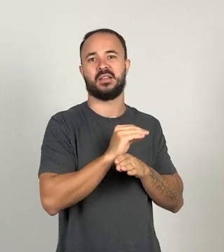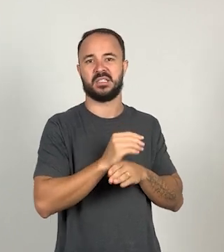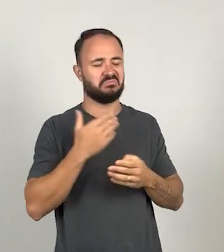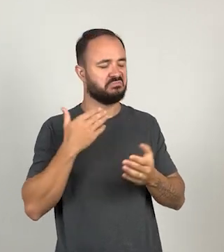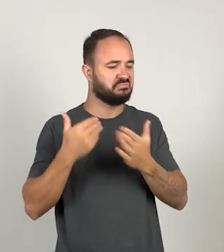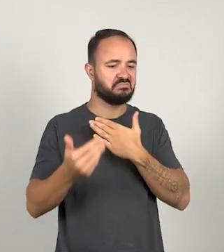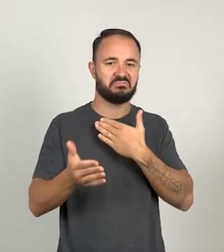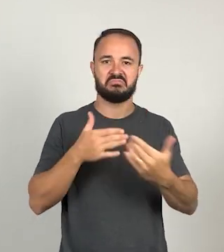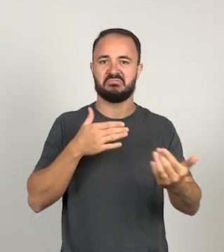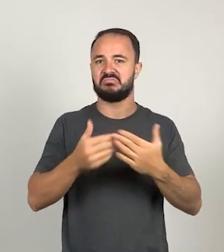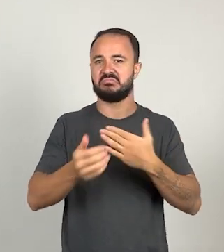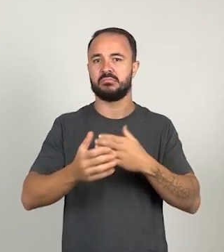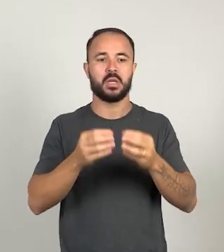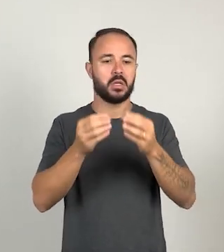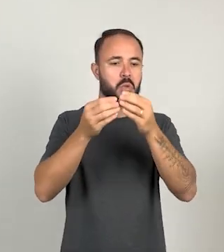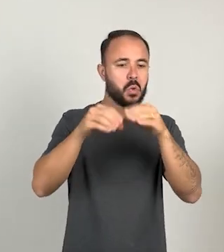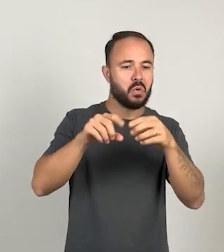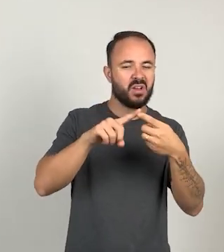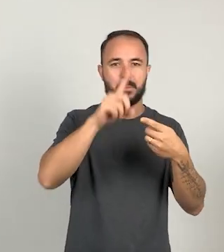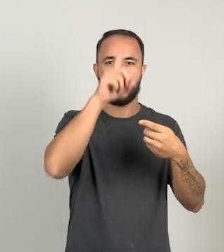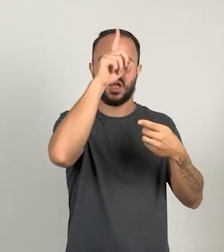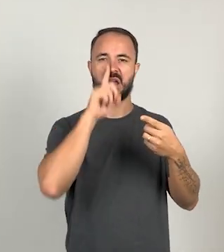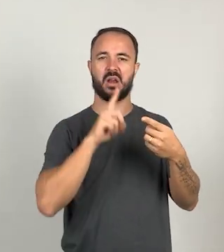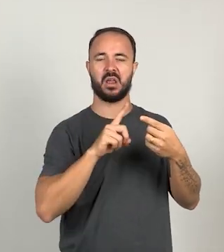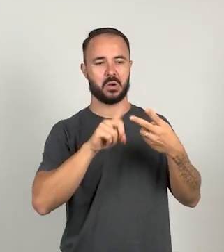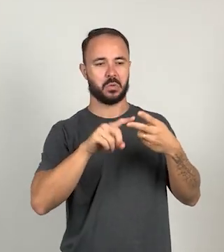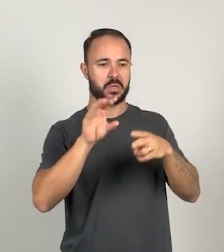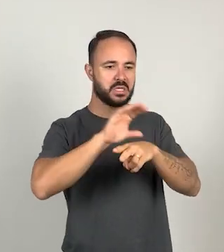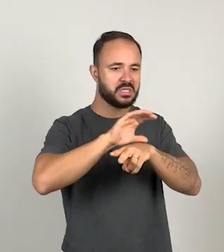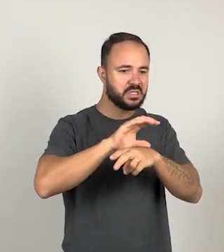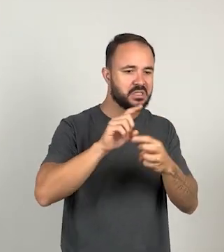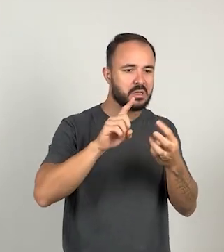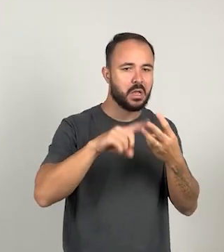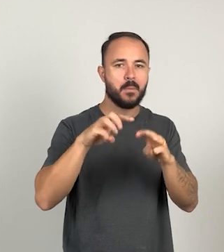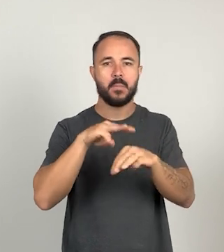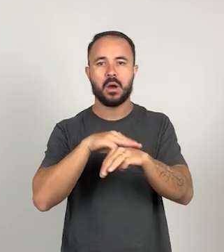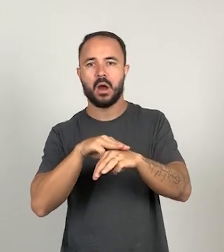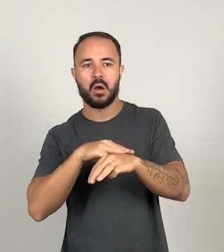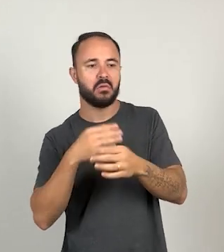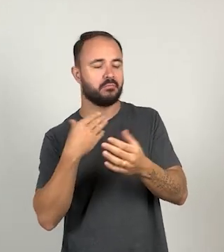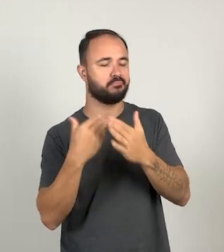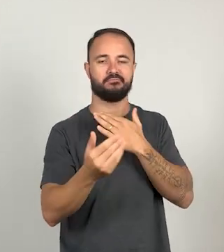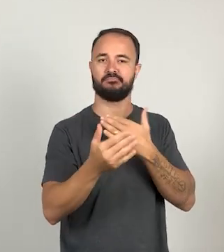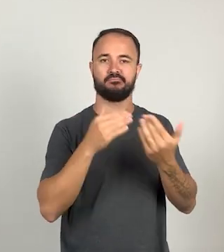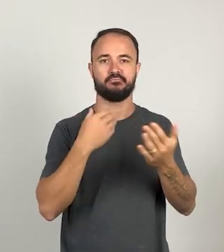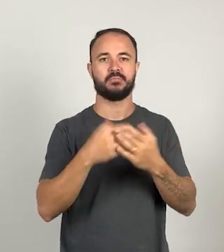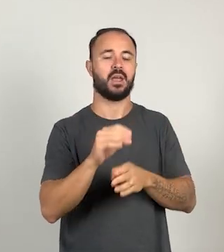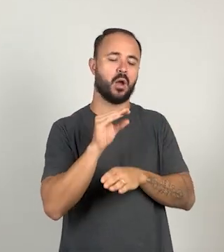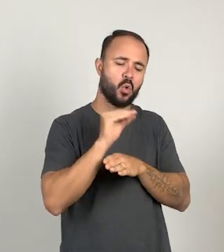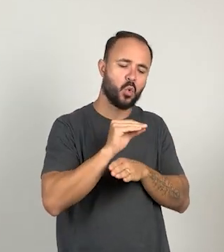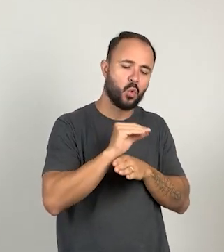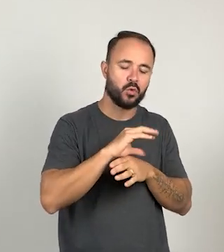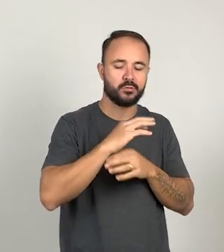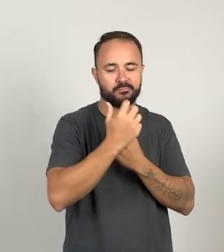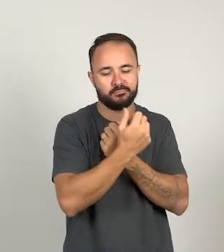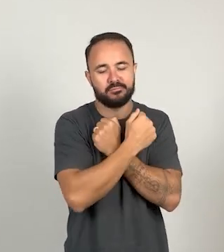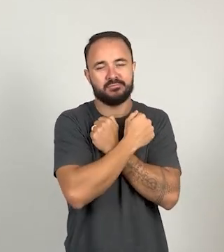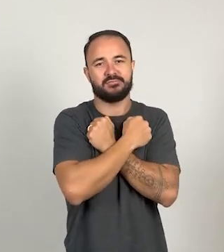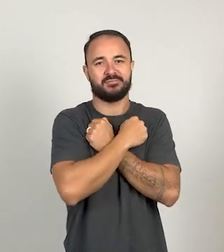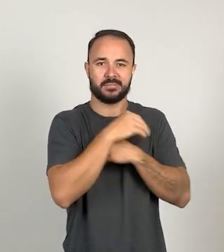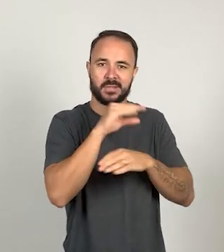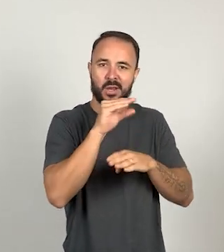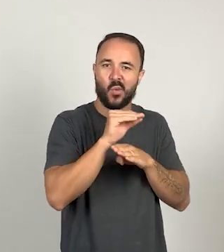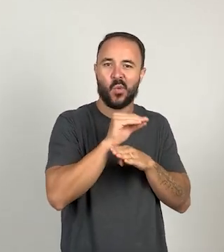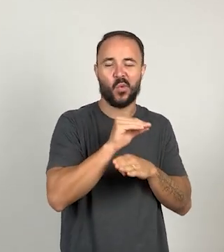importava se o ovo era amarelo, cinza, marrom. Ela acolheu todo mundo.